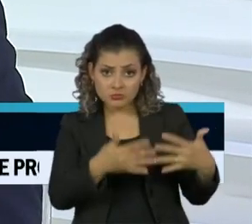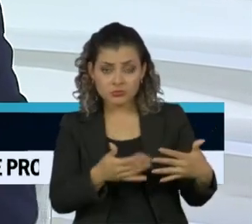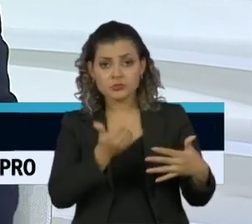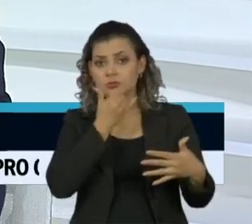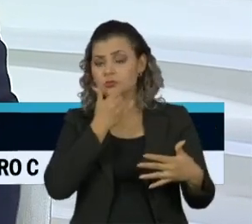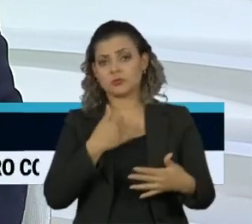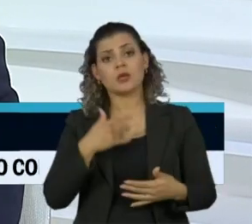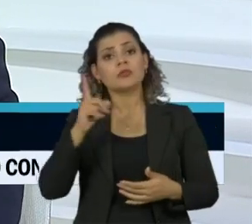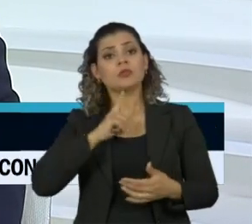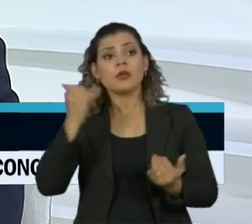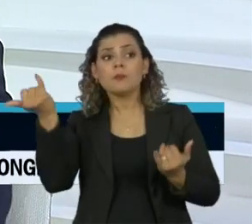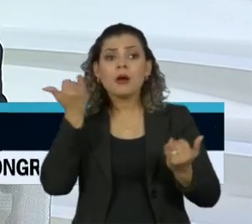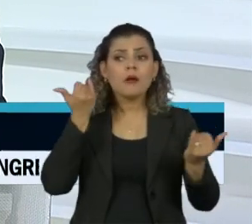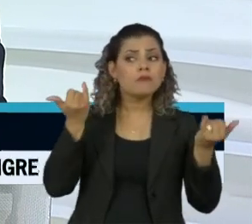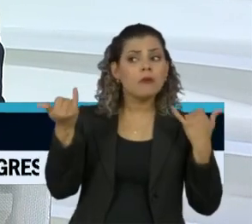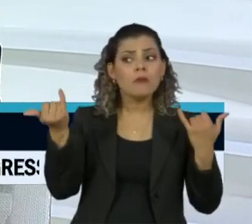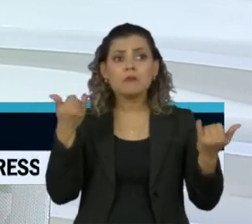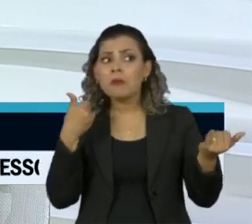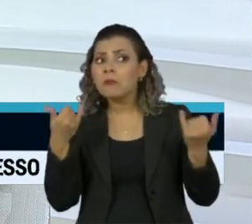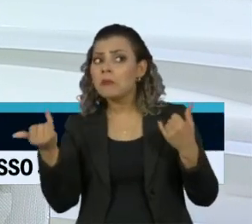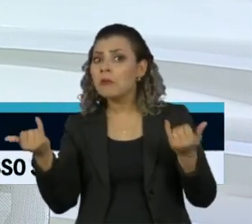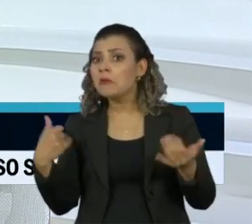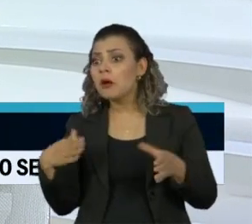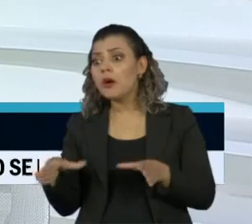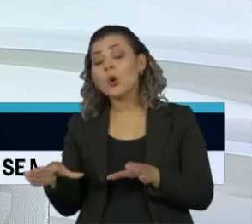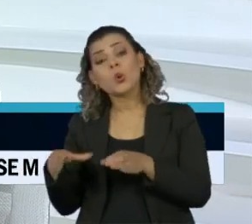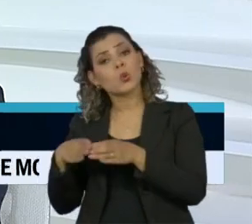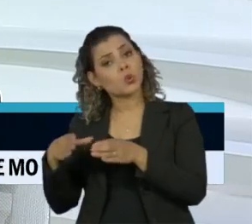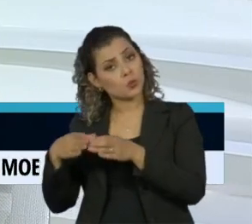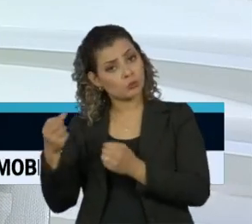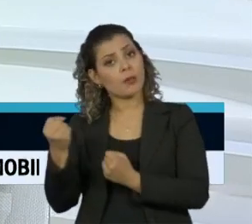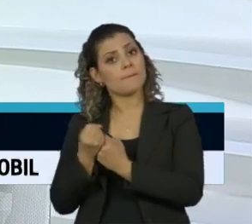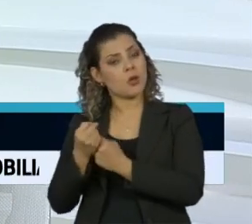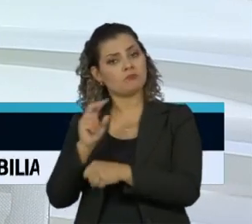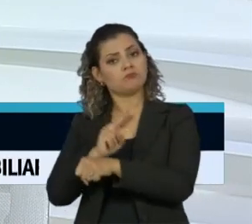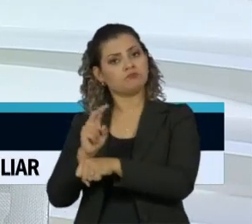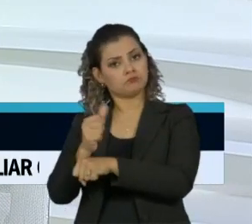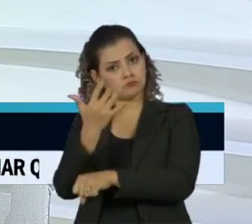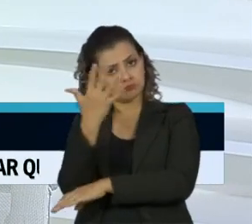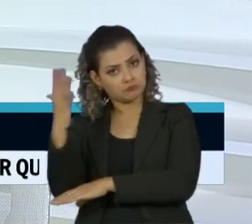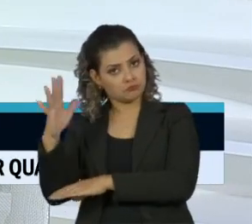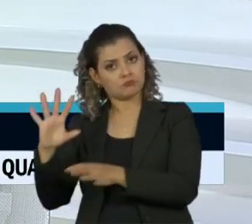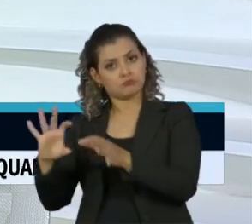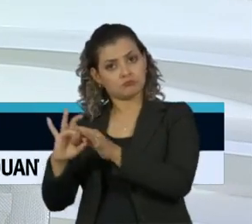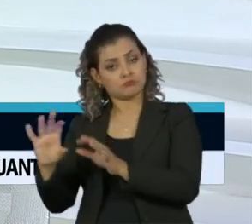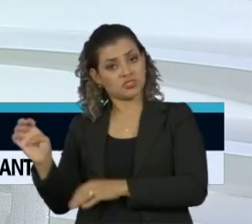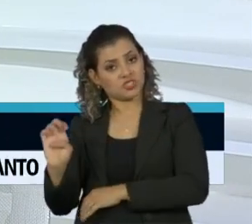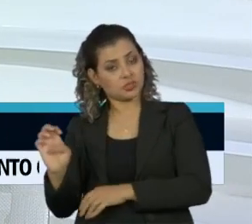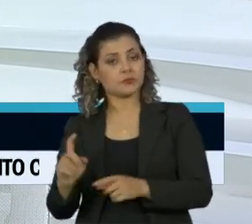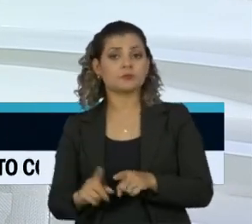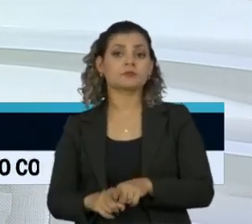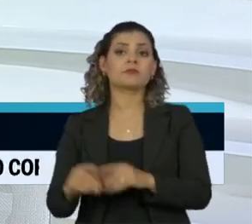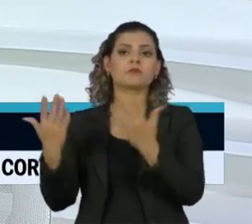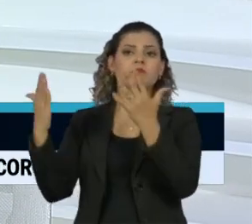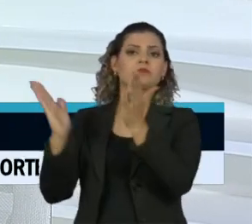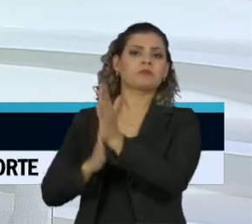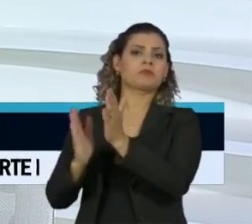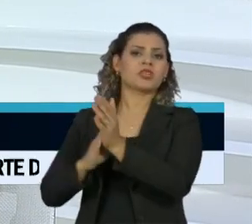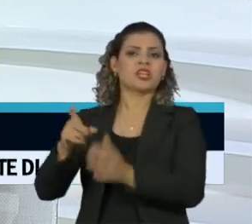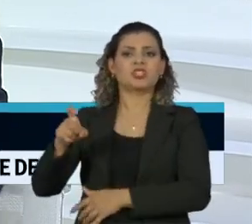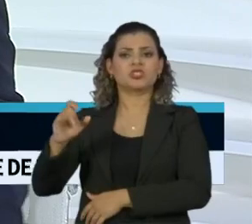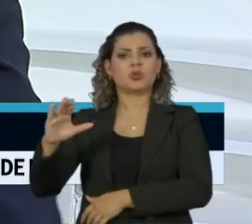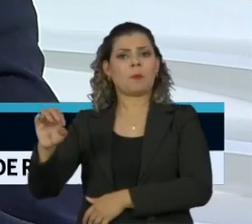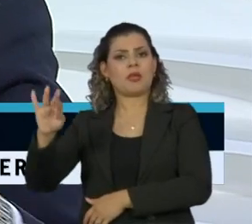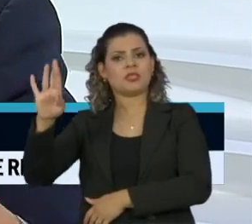escuto histórias de todo lado. Do lado dos ambientalistas, mais ligados à esquerda, o enaltecimento do Chico Mendes.